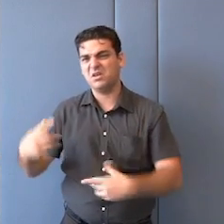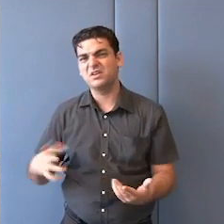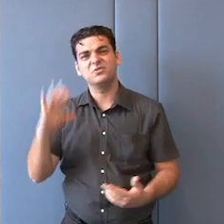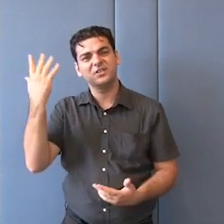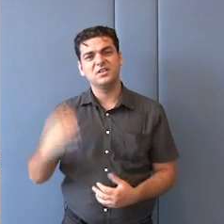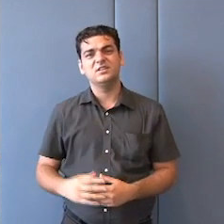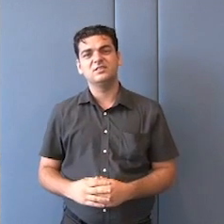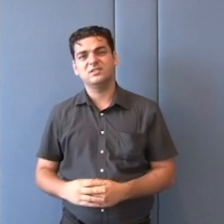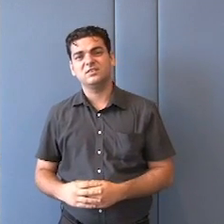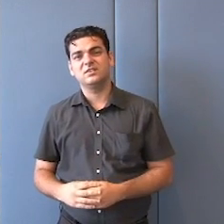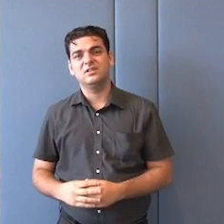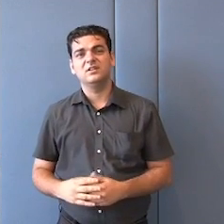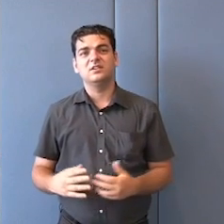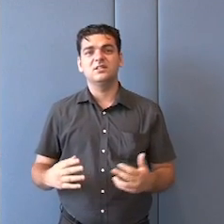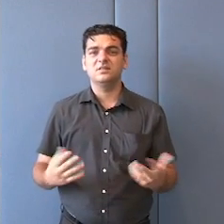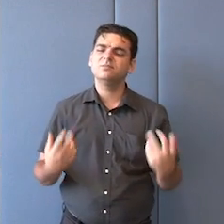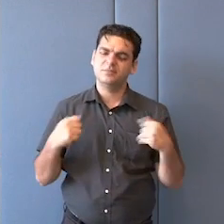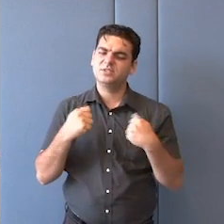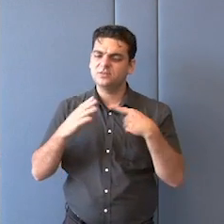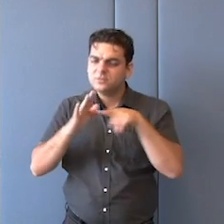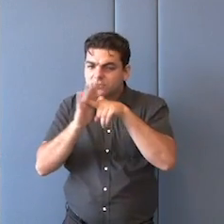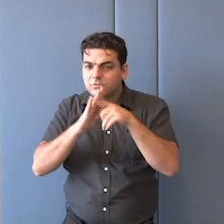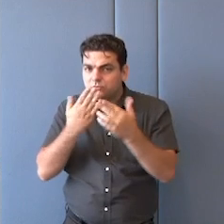é imediatamente taxado de populista, de xenófobo.